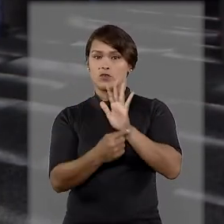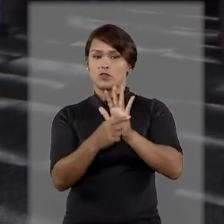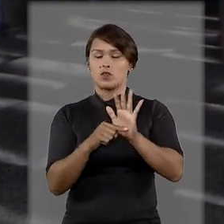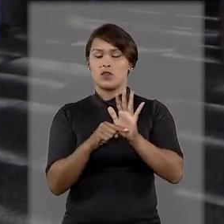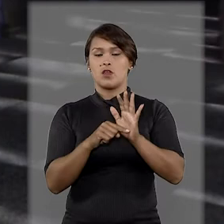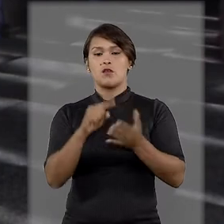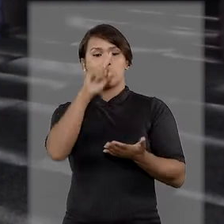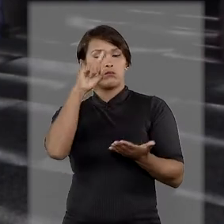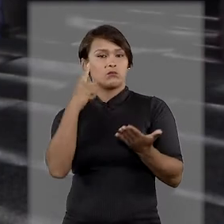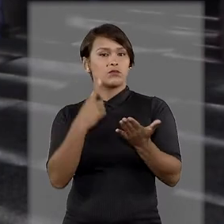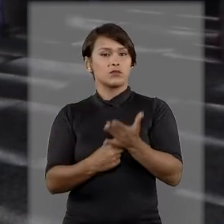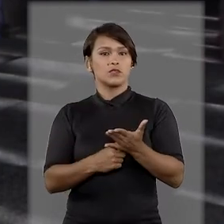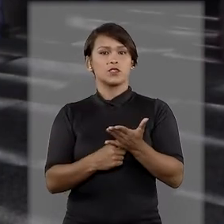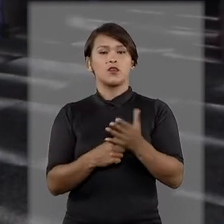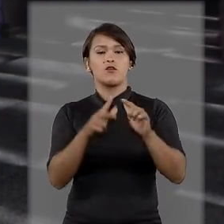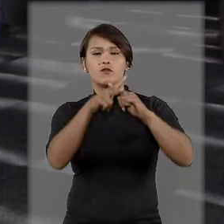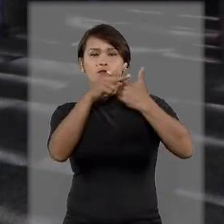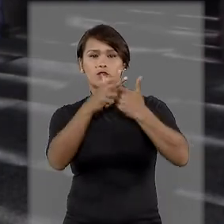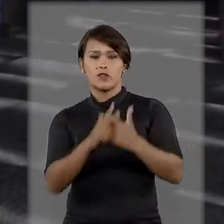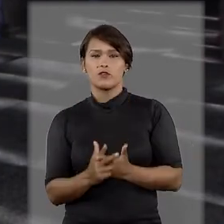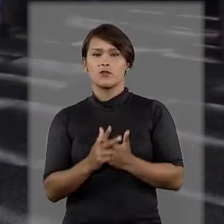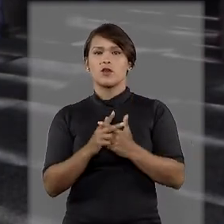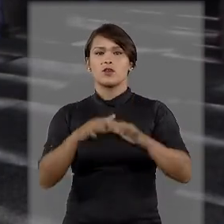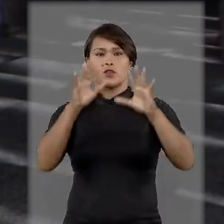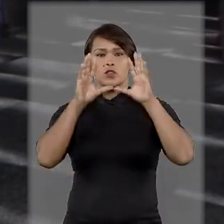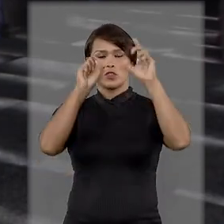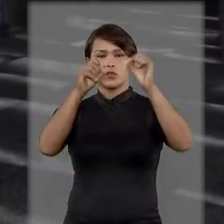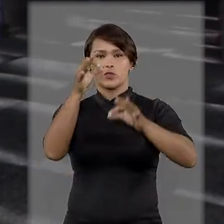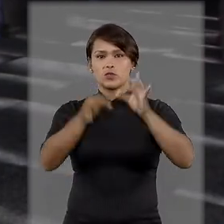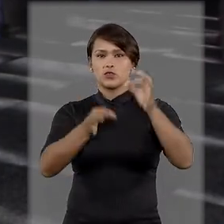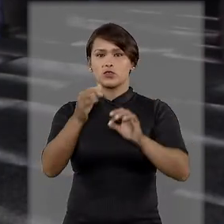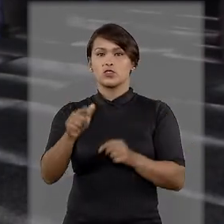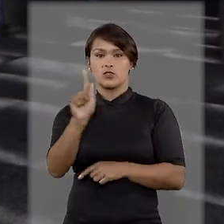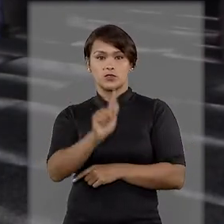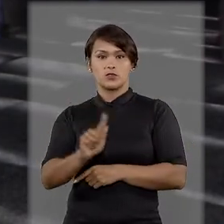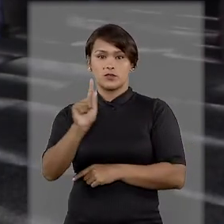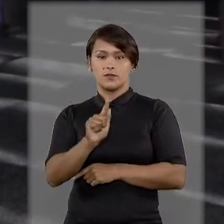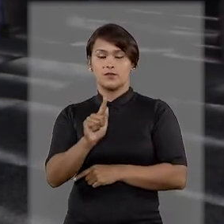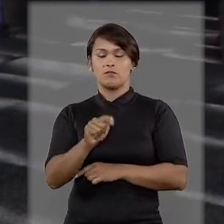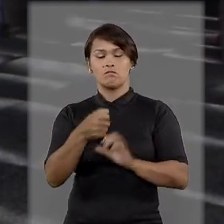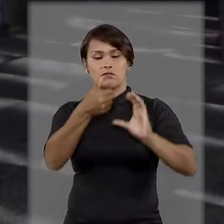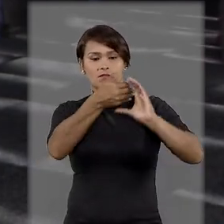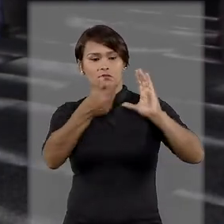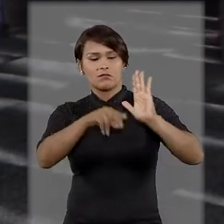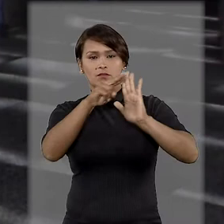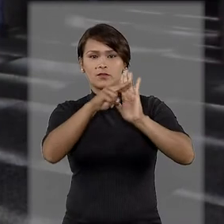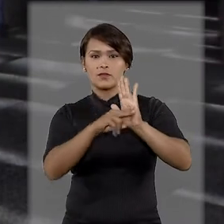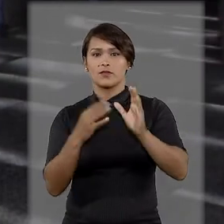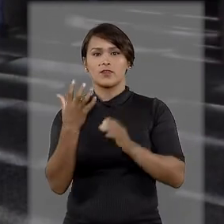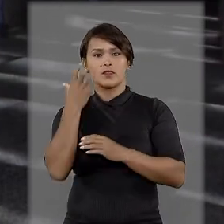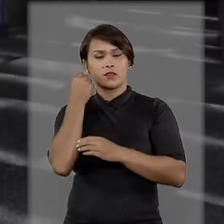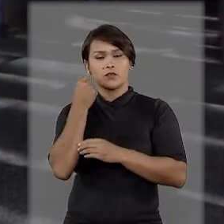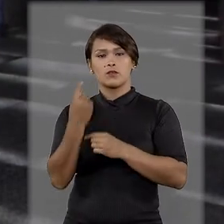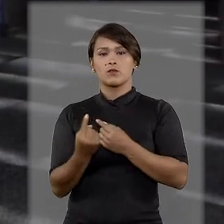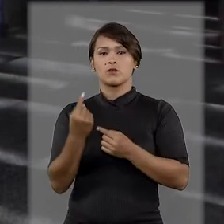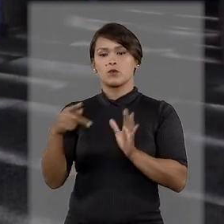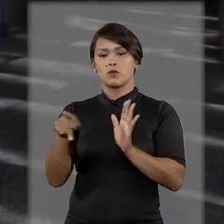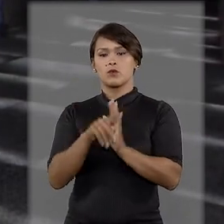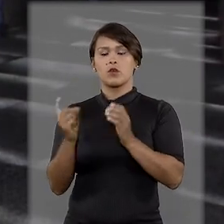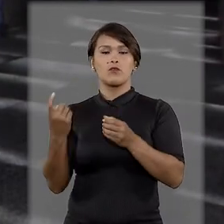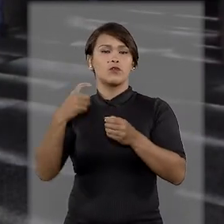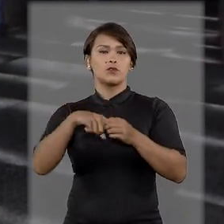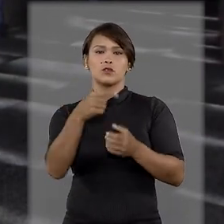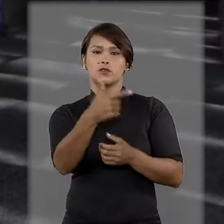extinto, mas a decisão foi reformada pelo Tribunal de Justiça de Goiás, que classificou a adoção como